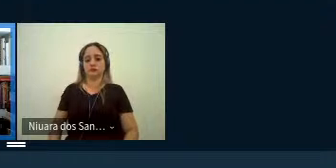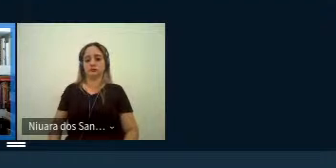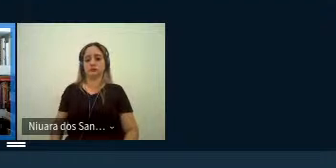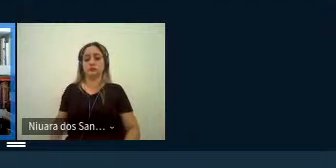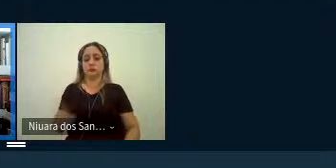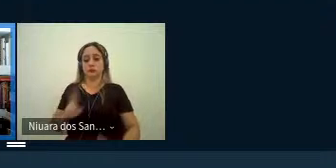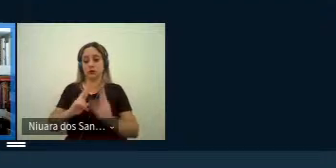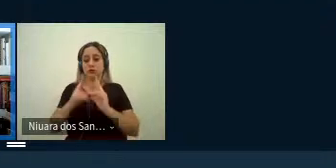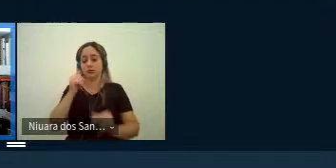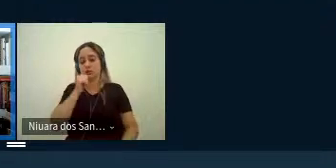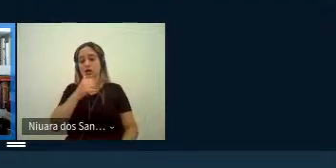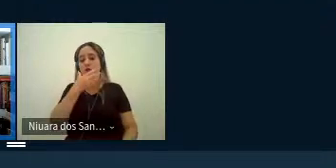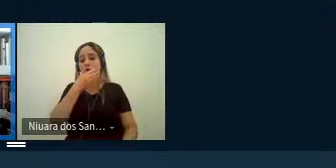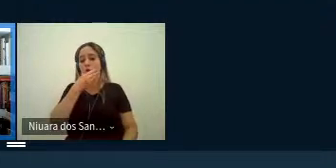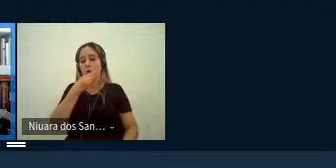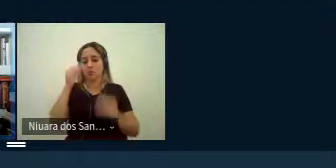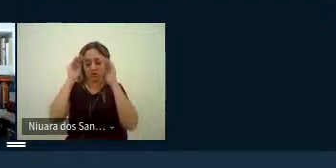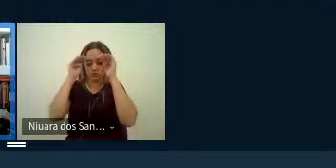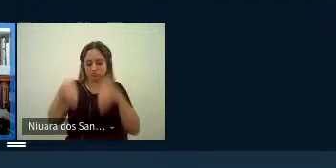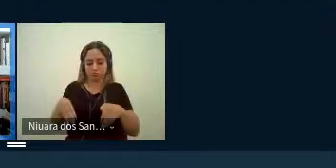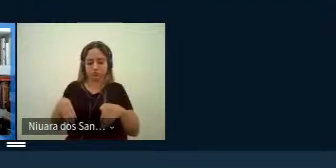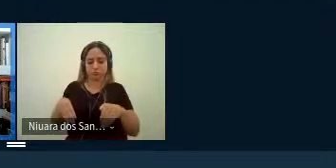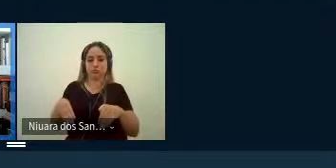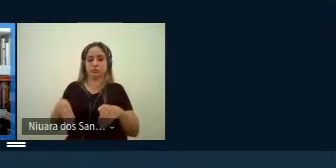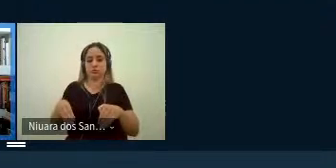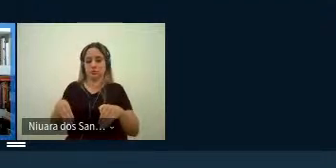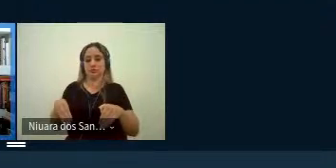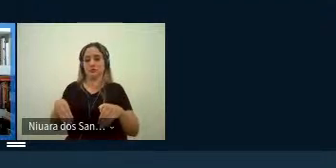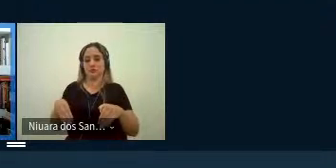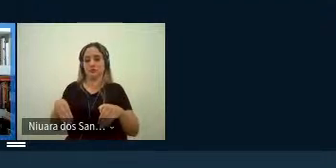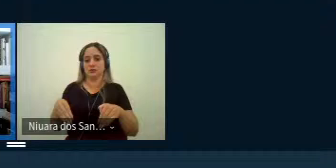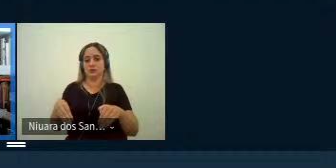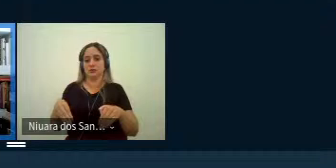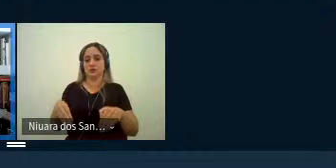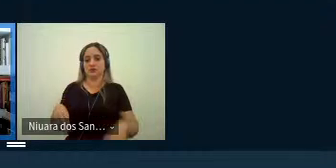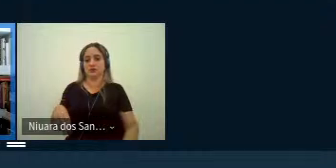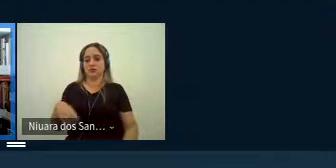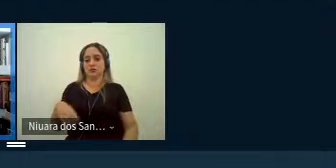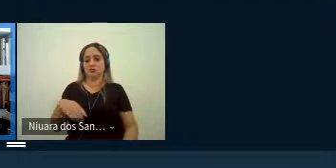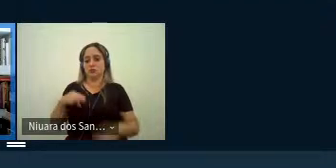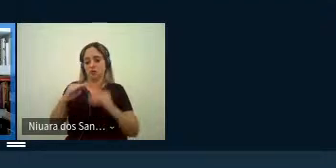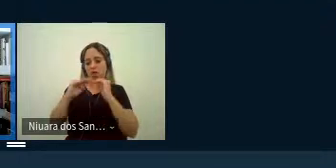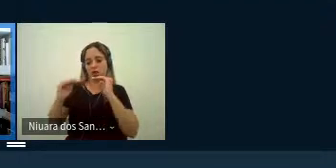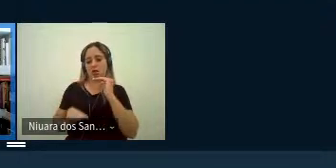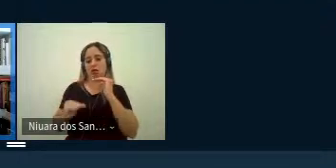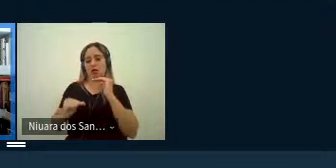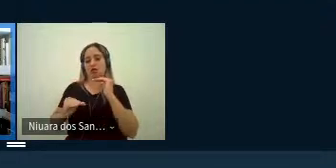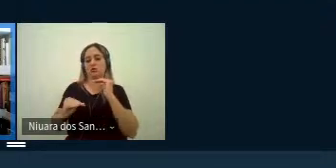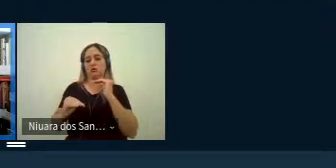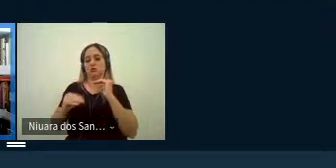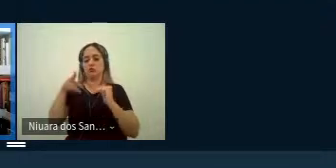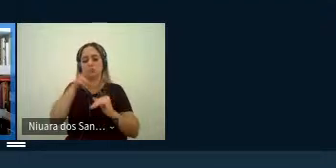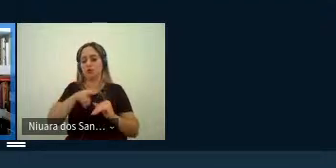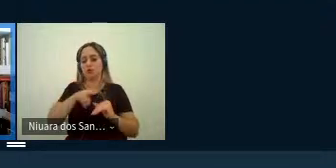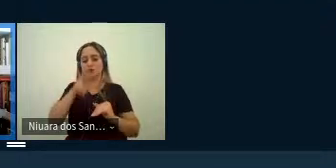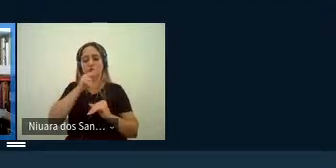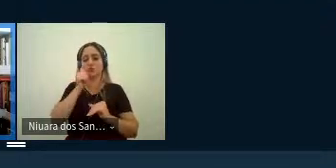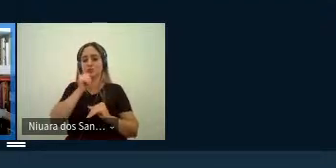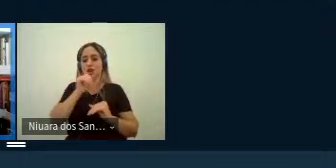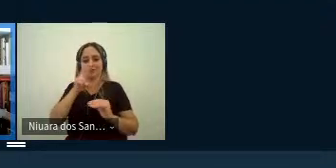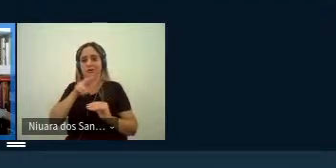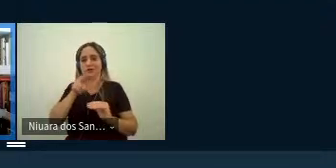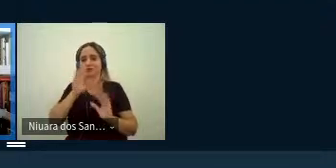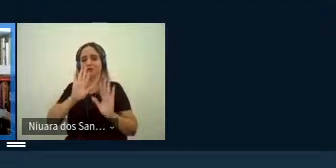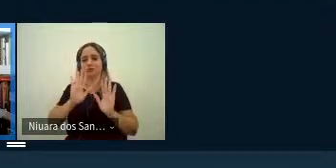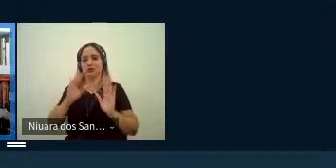mulheres e homens a subordinação da inferioridade a questão da invisibilidade da mulher não é